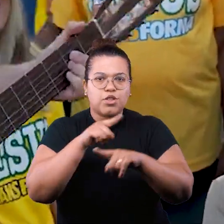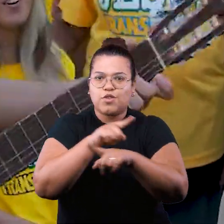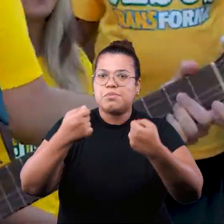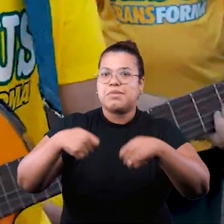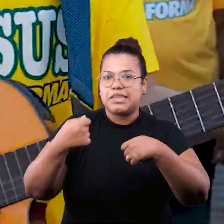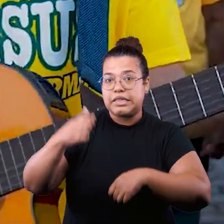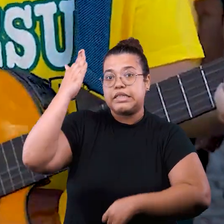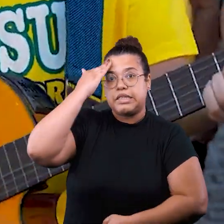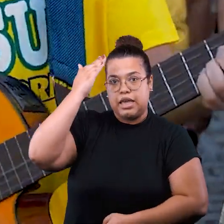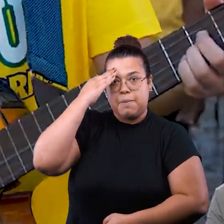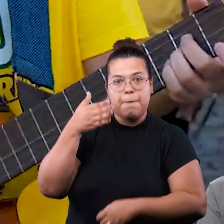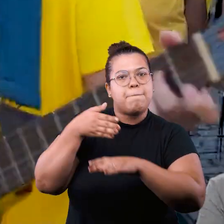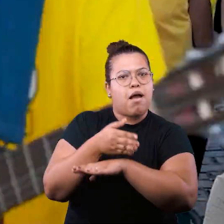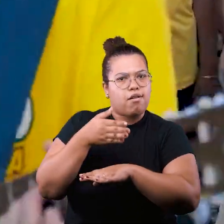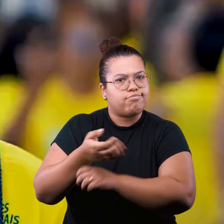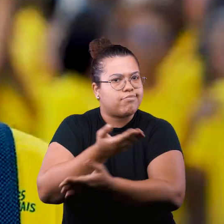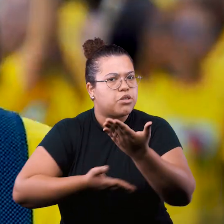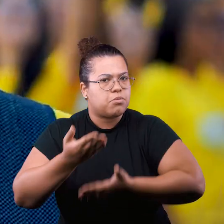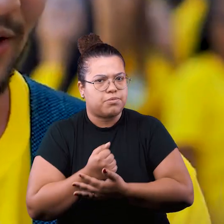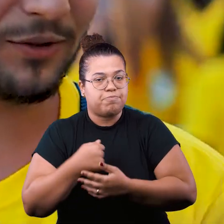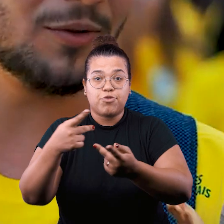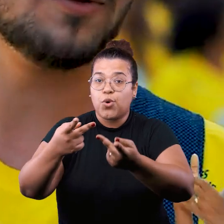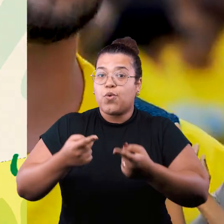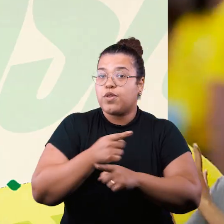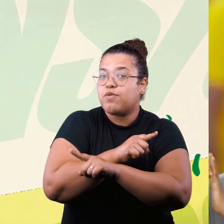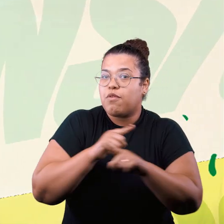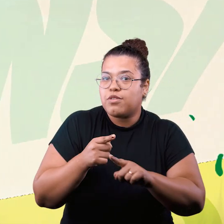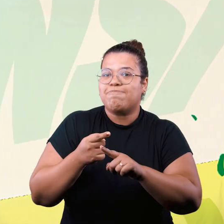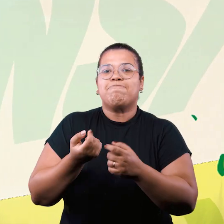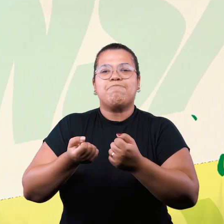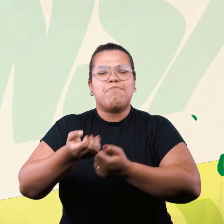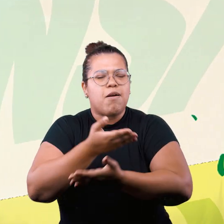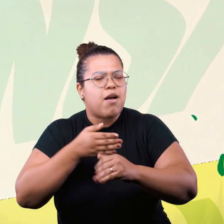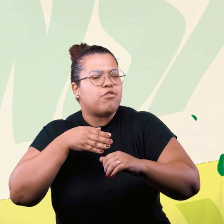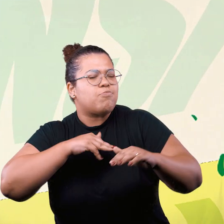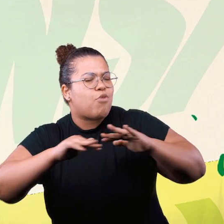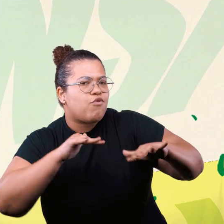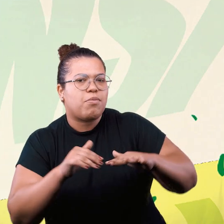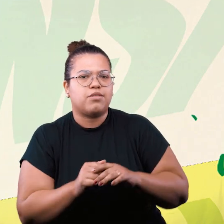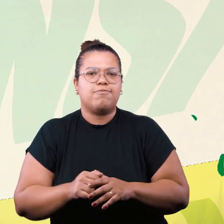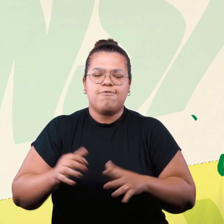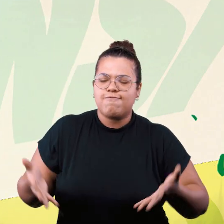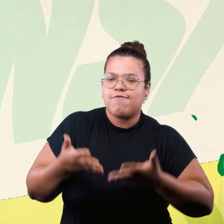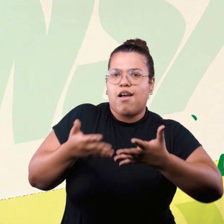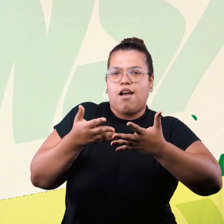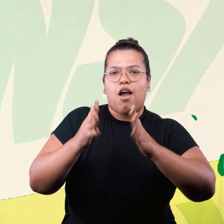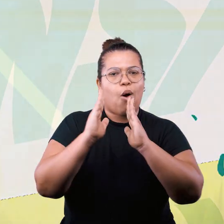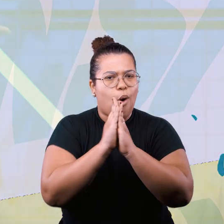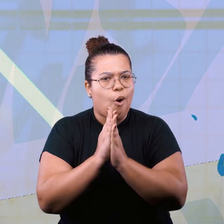que você precisa para participar ativamente. Queremos convidar você para fazer parte desse movimento. Mobilize,